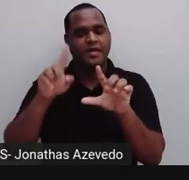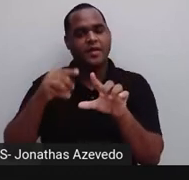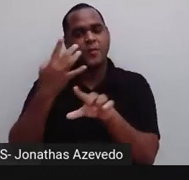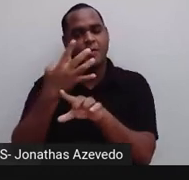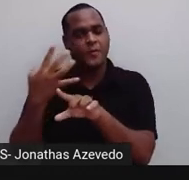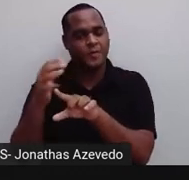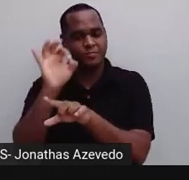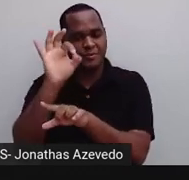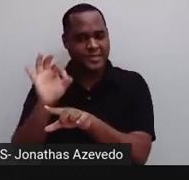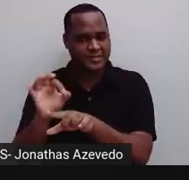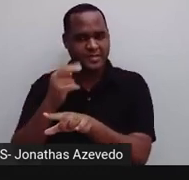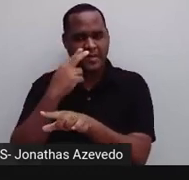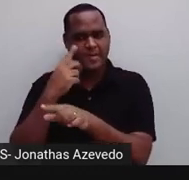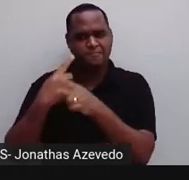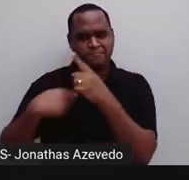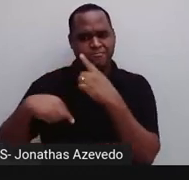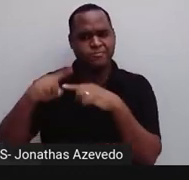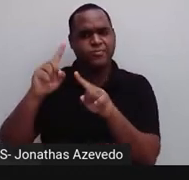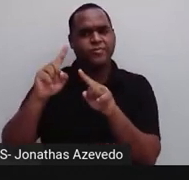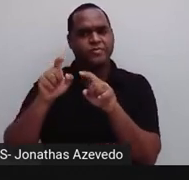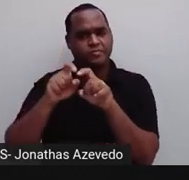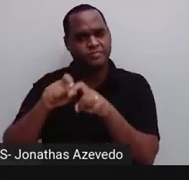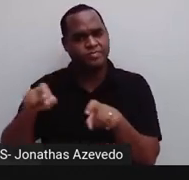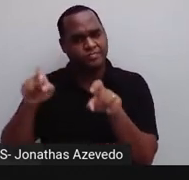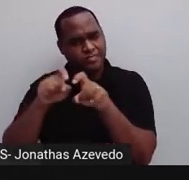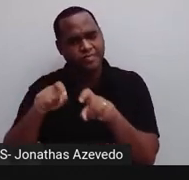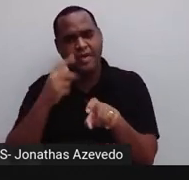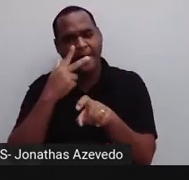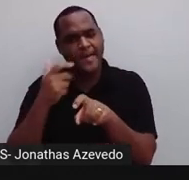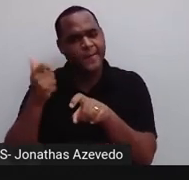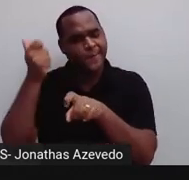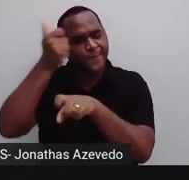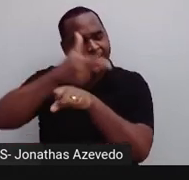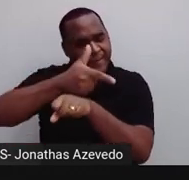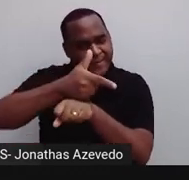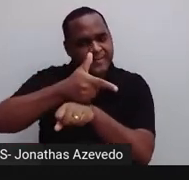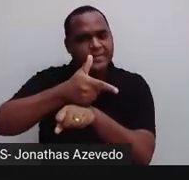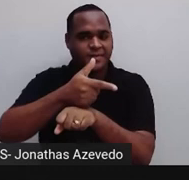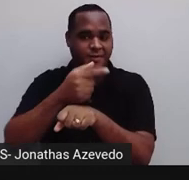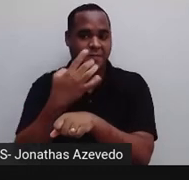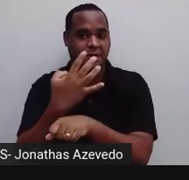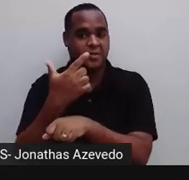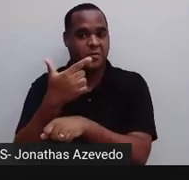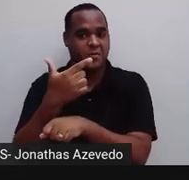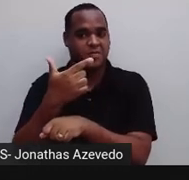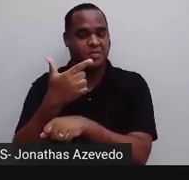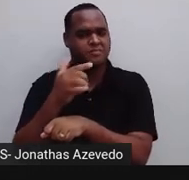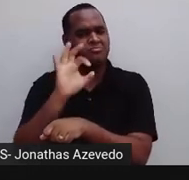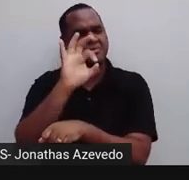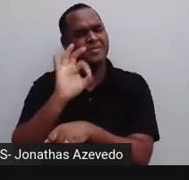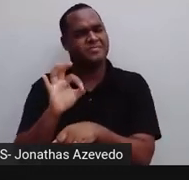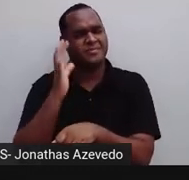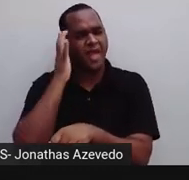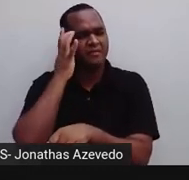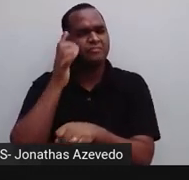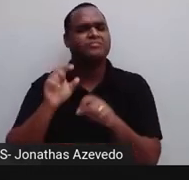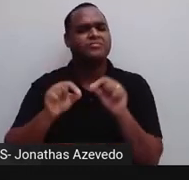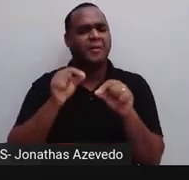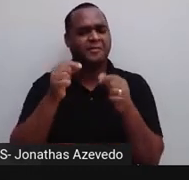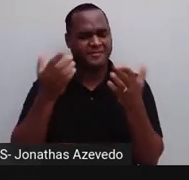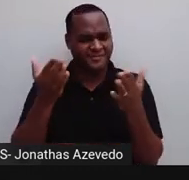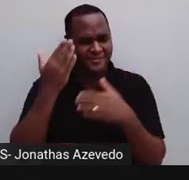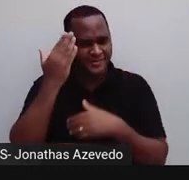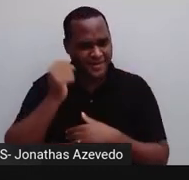superou o computador também em 2020, que foi 42%. Então, por que você acha isso, tá?